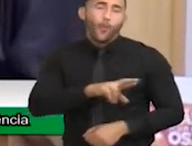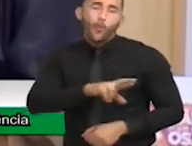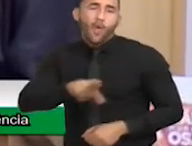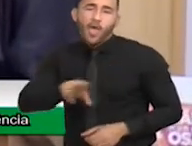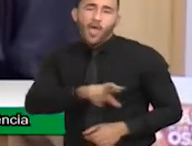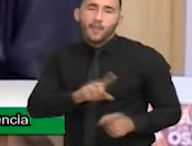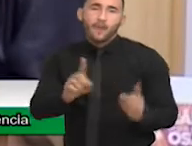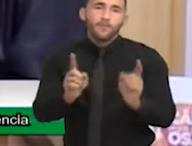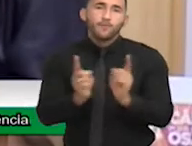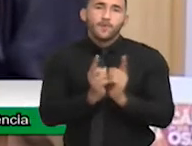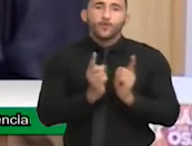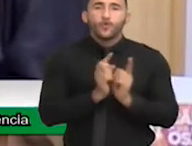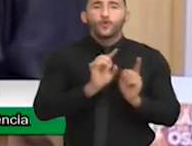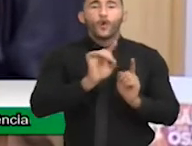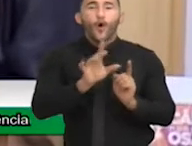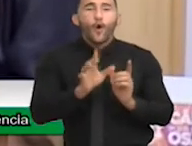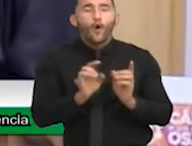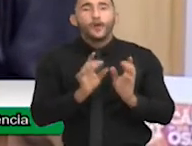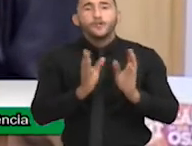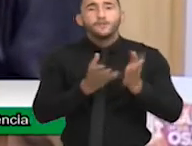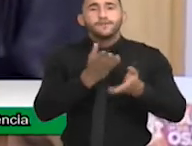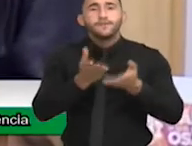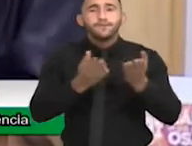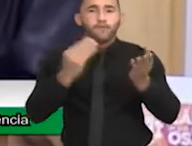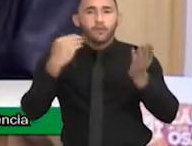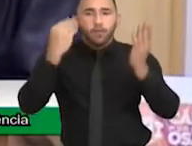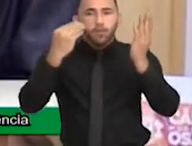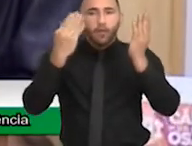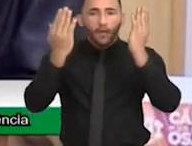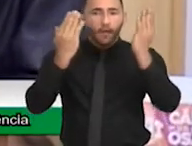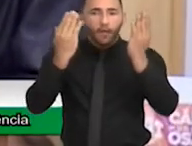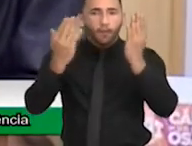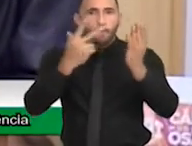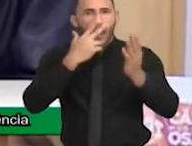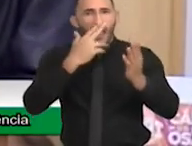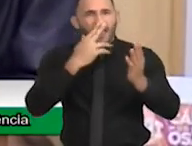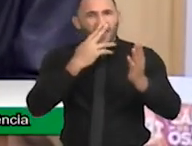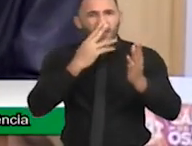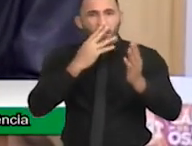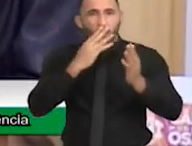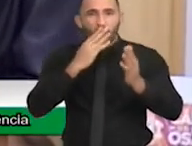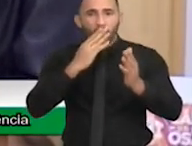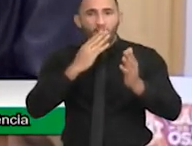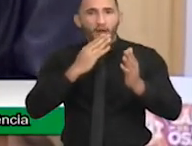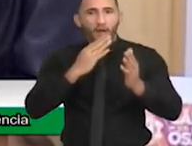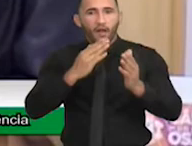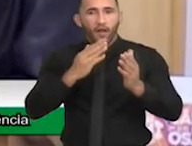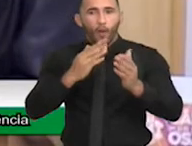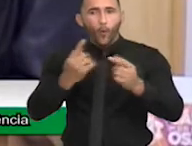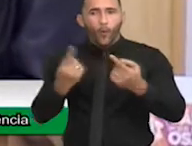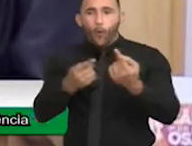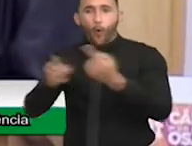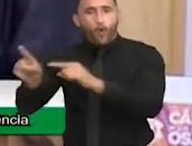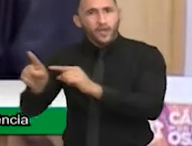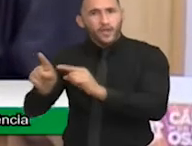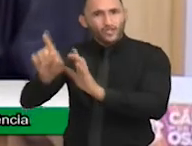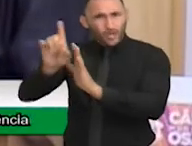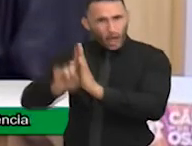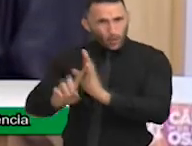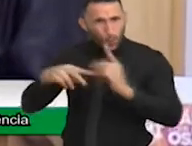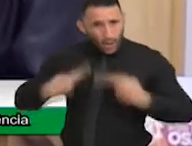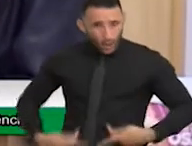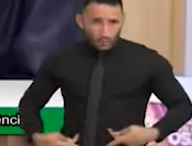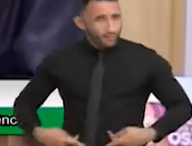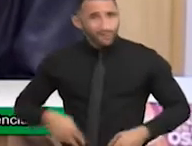de saúde terapêutico e psicoterapêutico é violar direitos humanos da pessoa com deficiência. Direitos